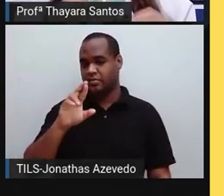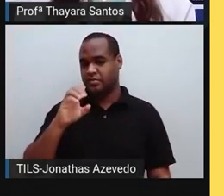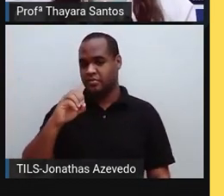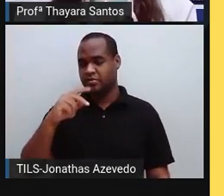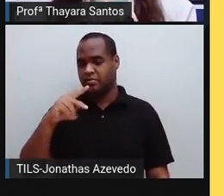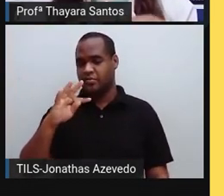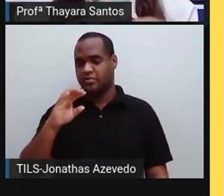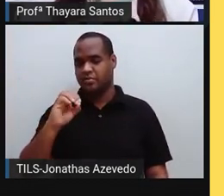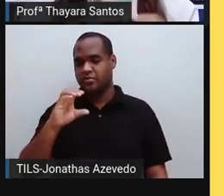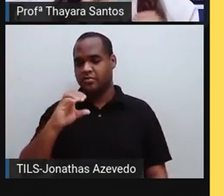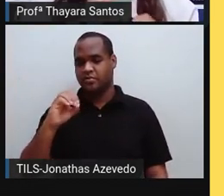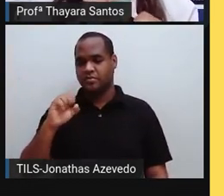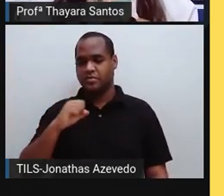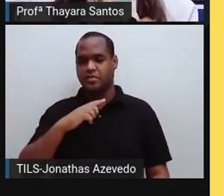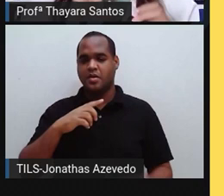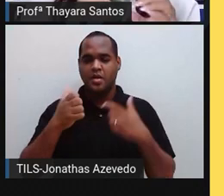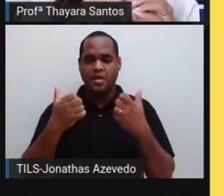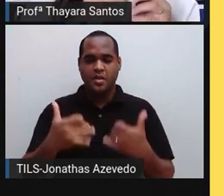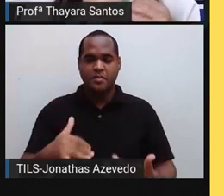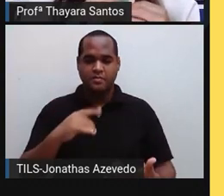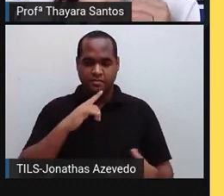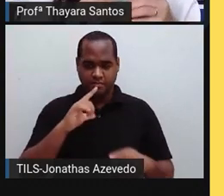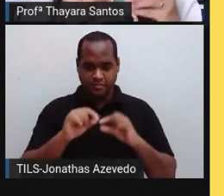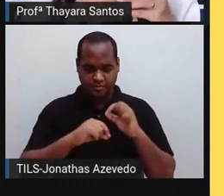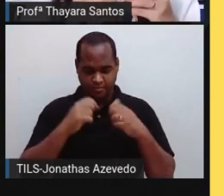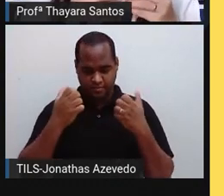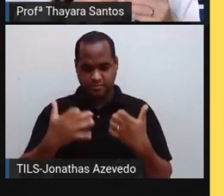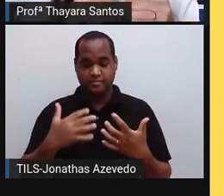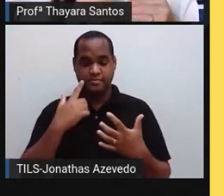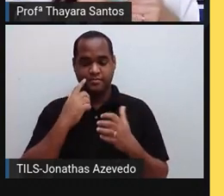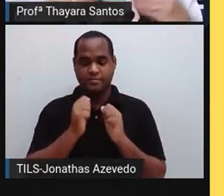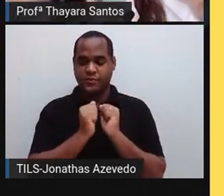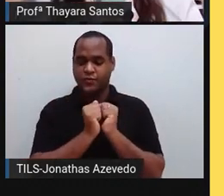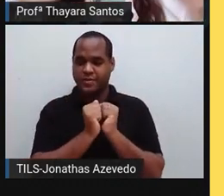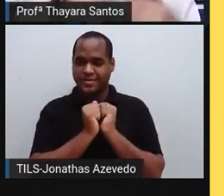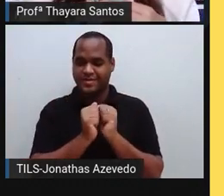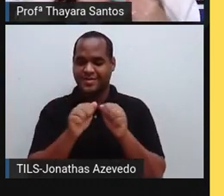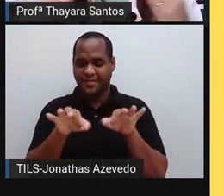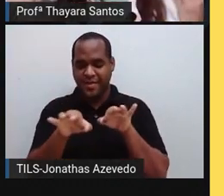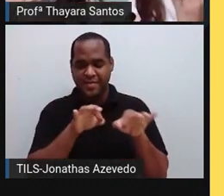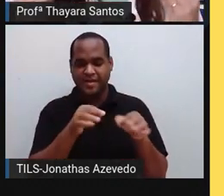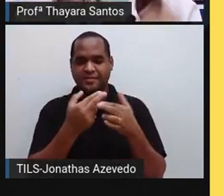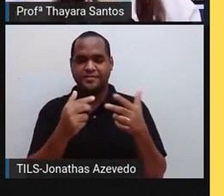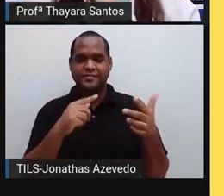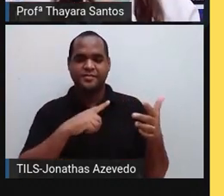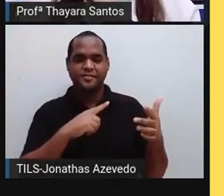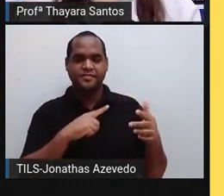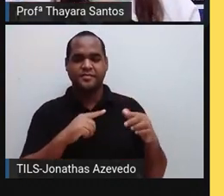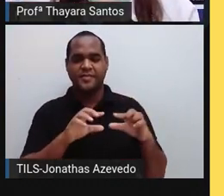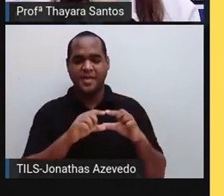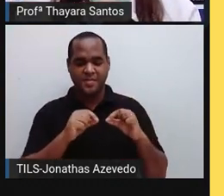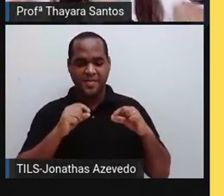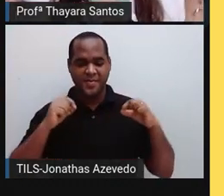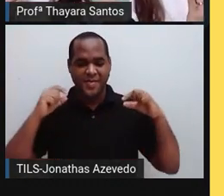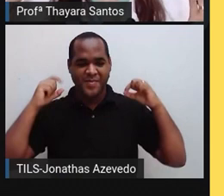bactérias em forma de cocos, as arredondadas, se juntam, formando como se fosse um cordão, um colar de pérolas.